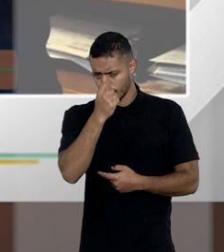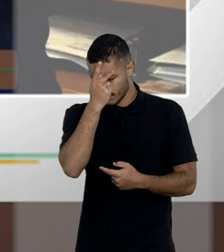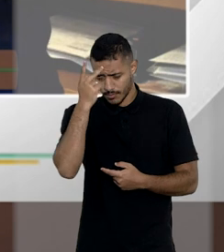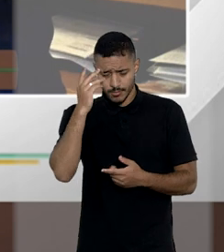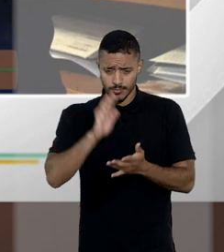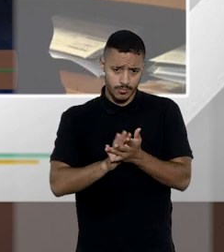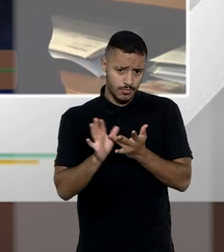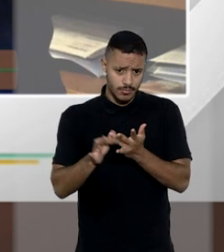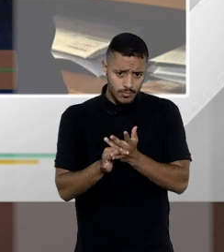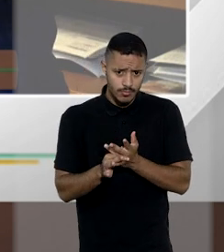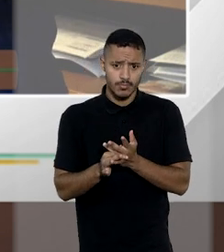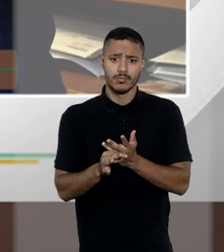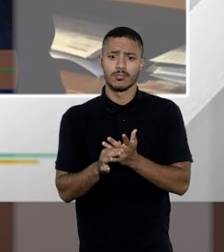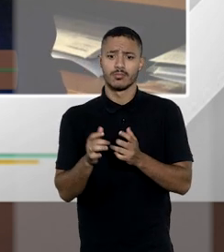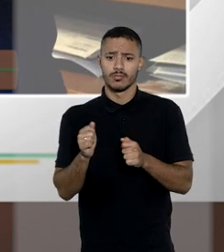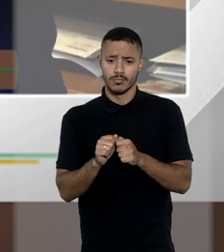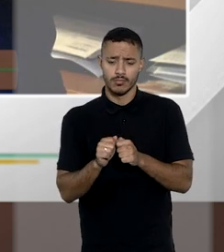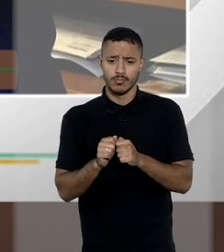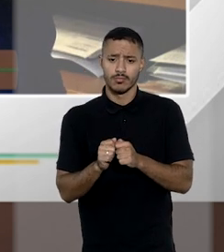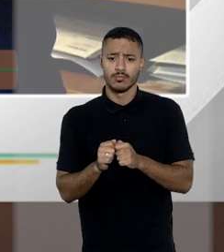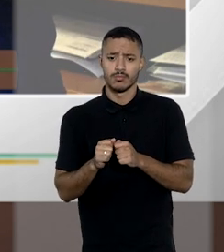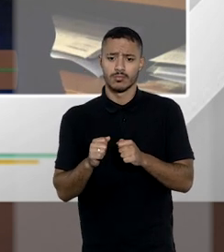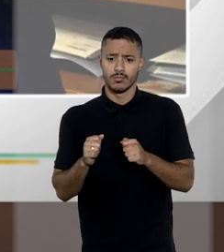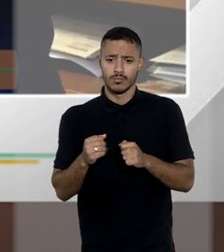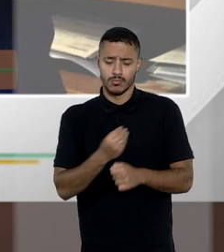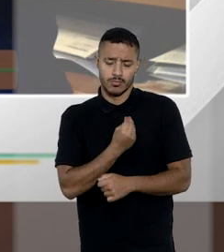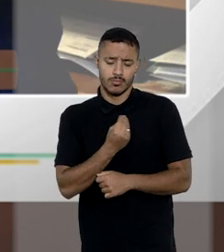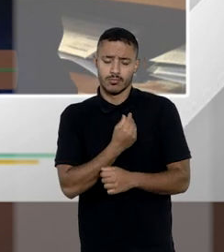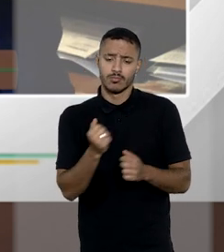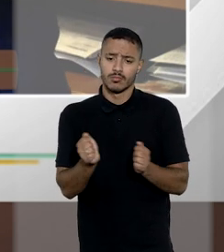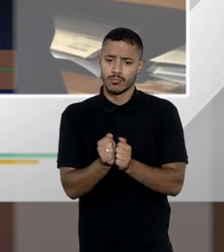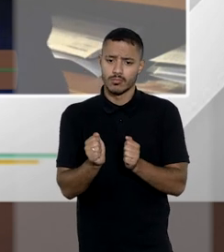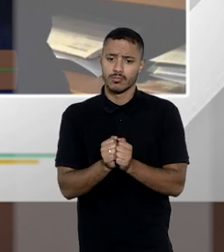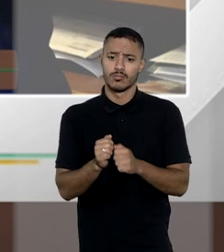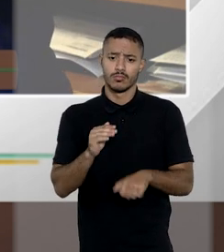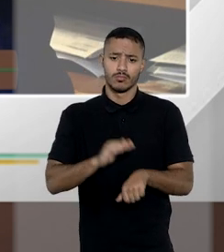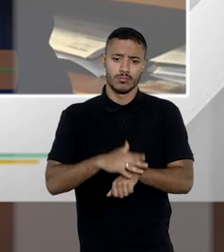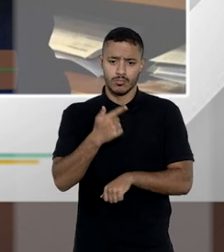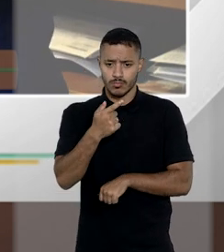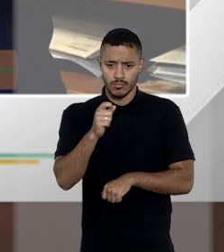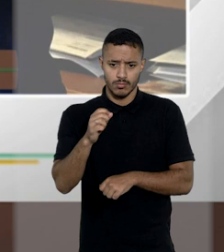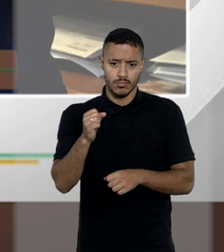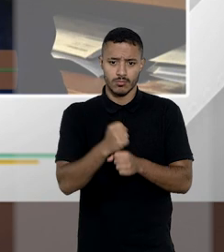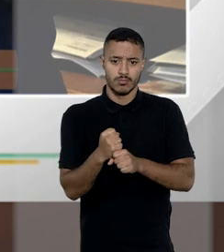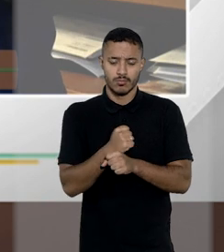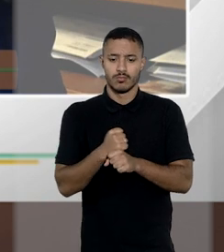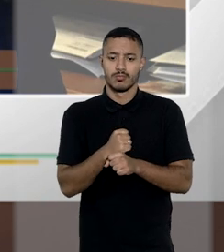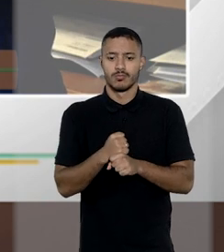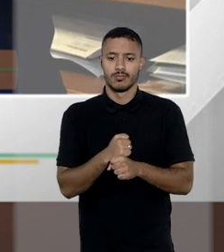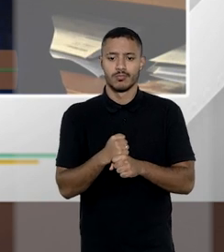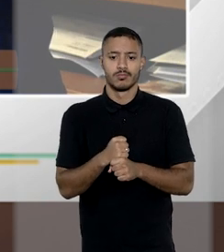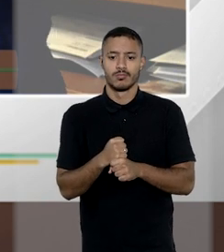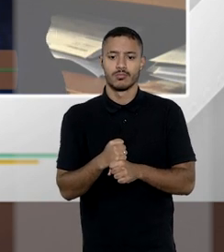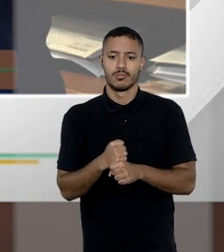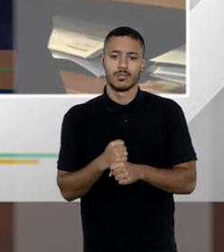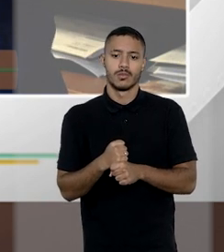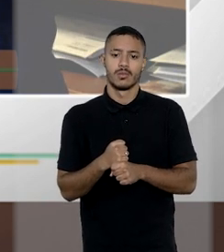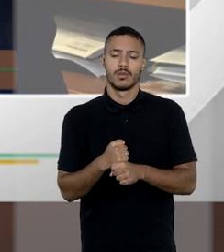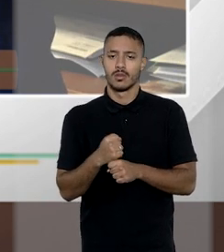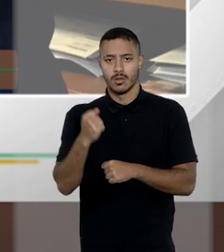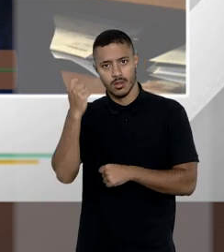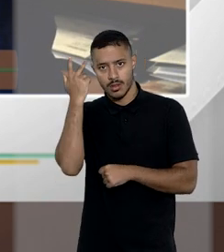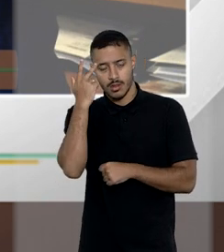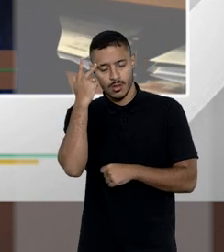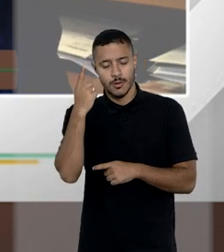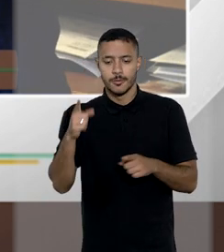aqueles que casaram ou constituíram uma união estável por analogia com mais de 70 anos isso é